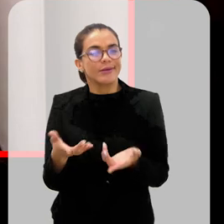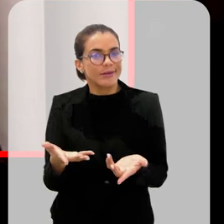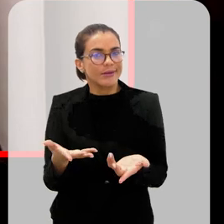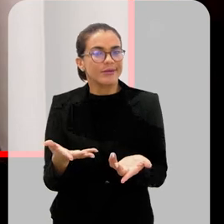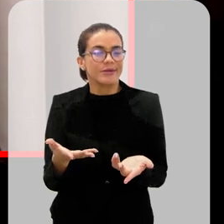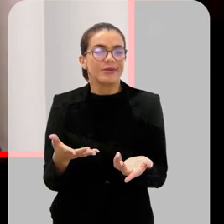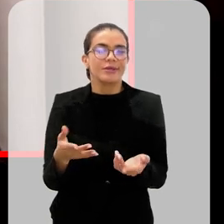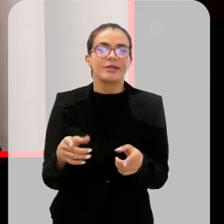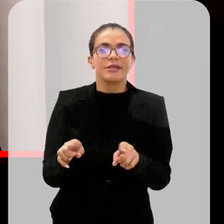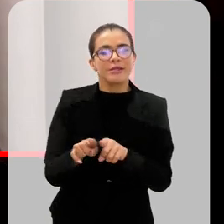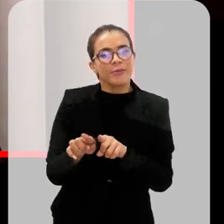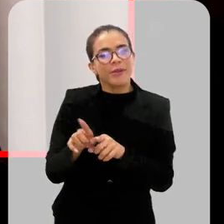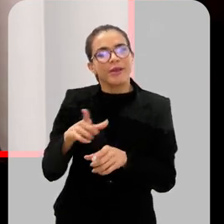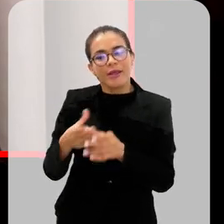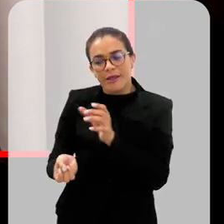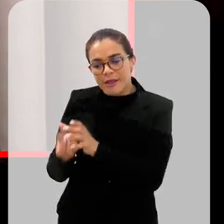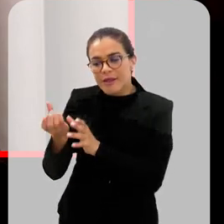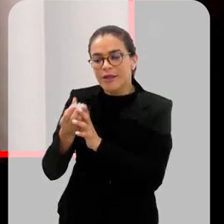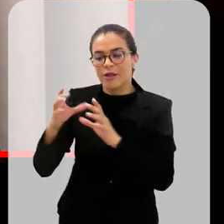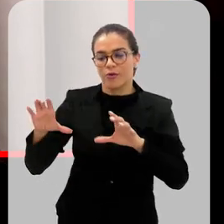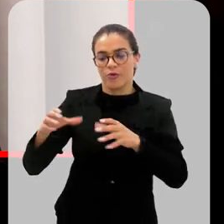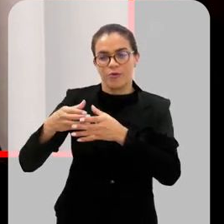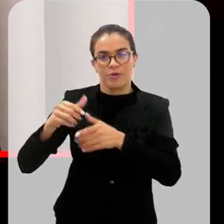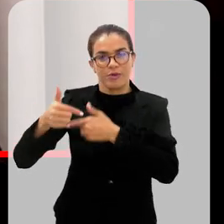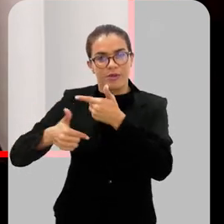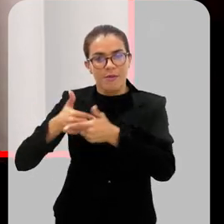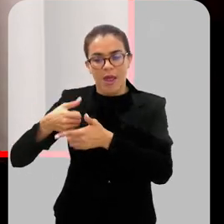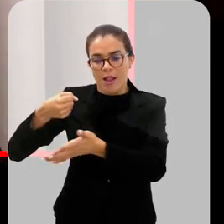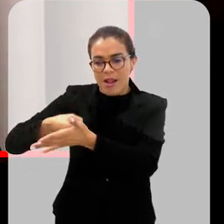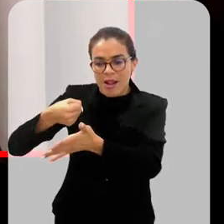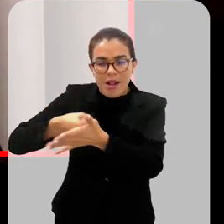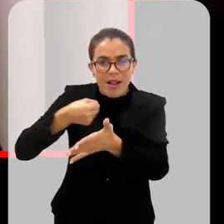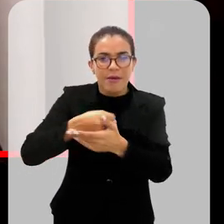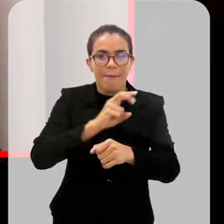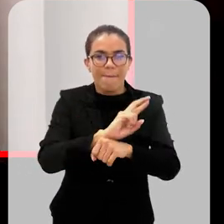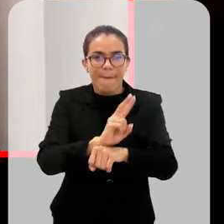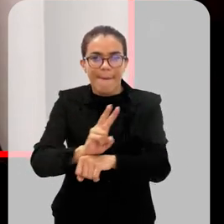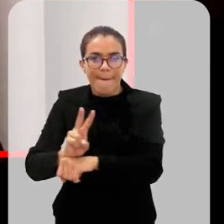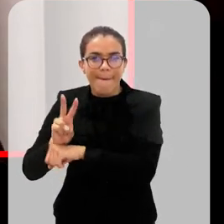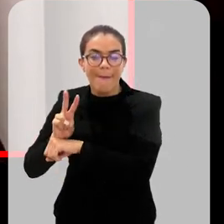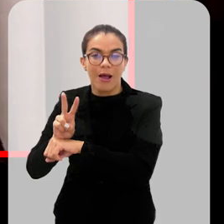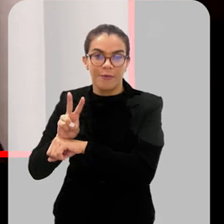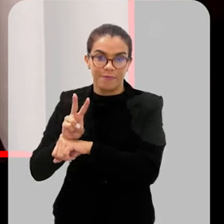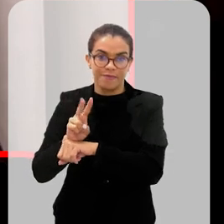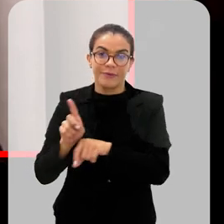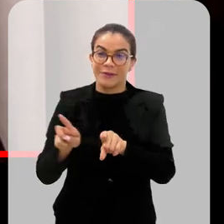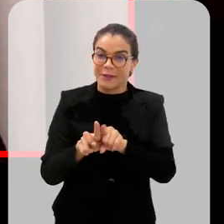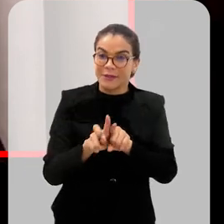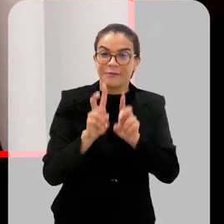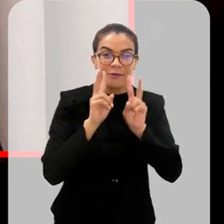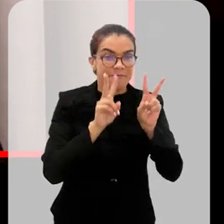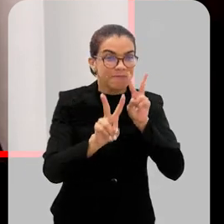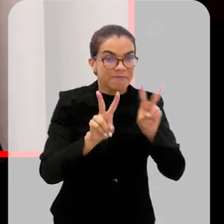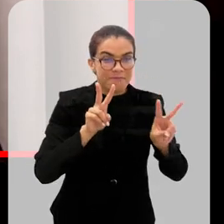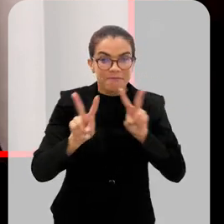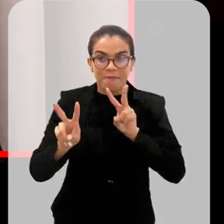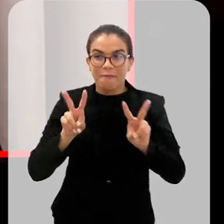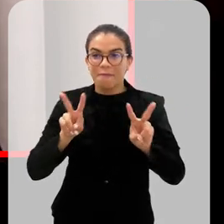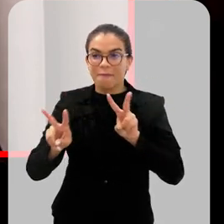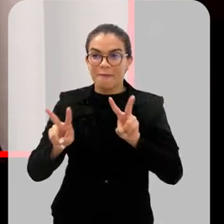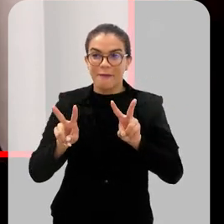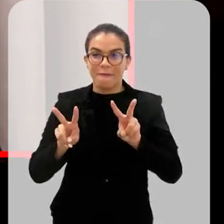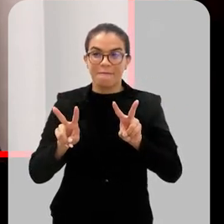novas frentes de trabalho em relação ao combate, ao monitoramento. E também temos visto aí, né?